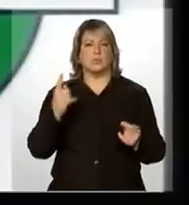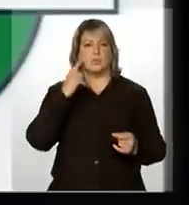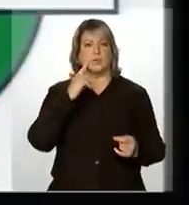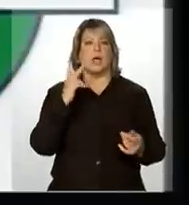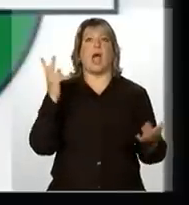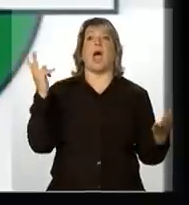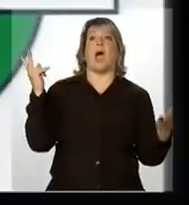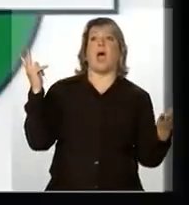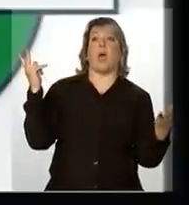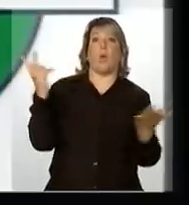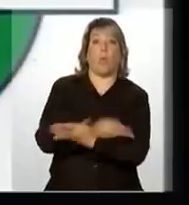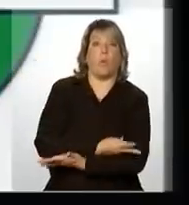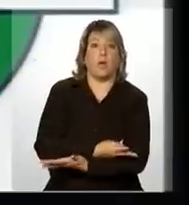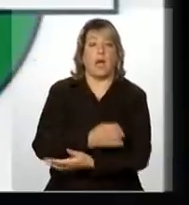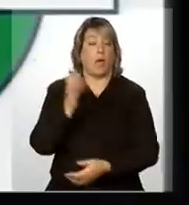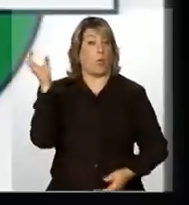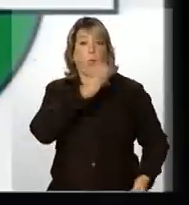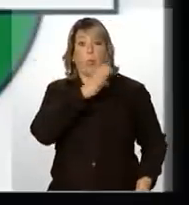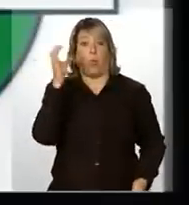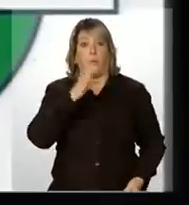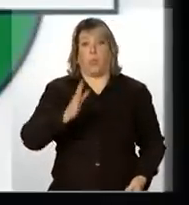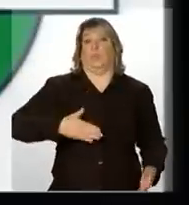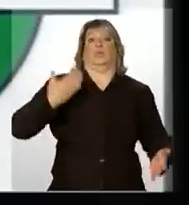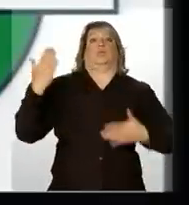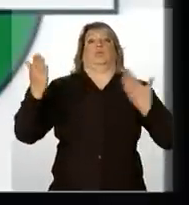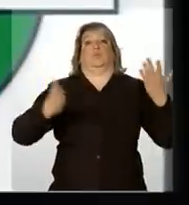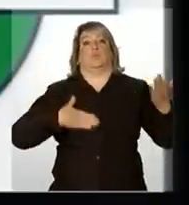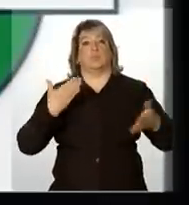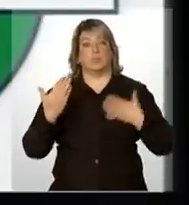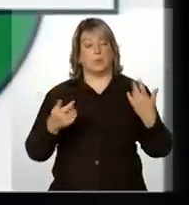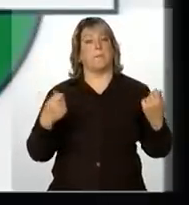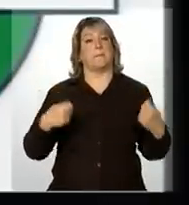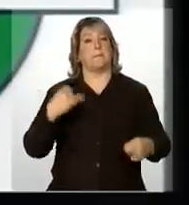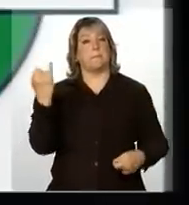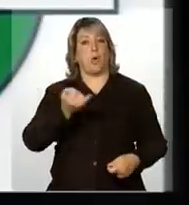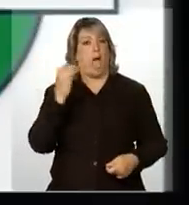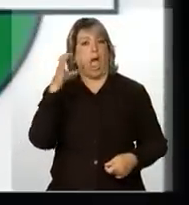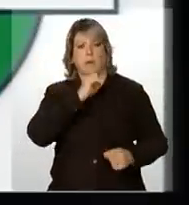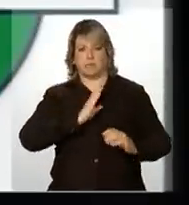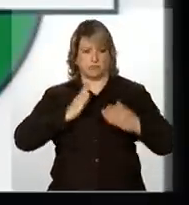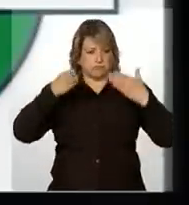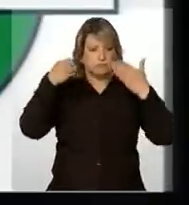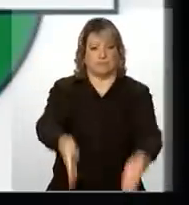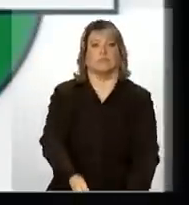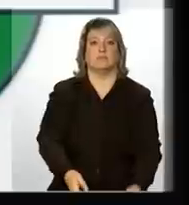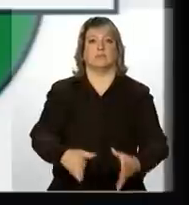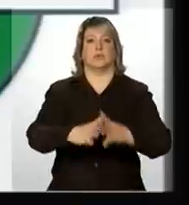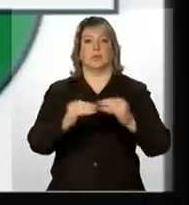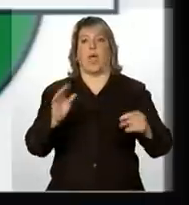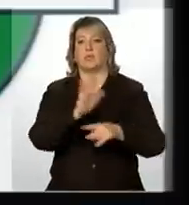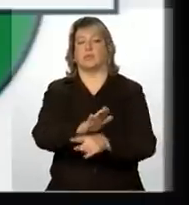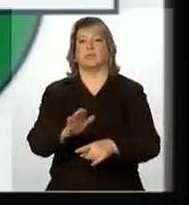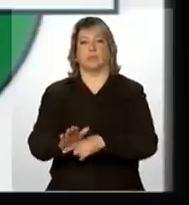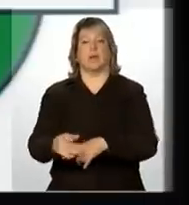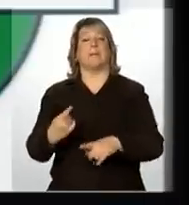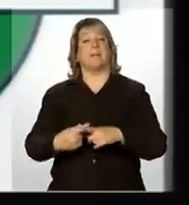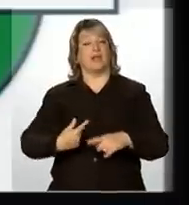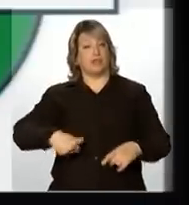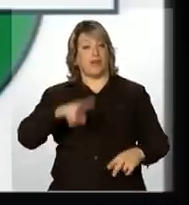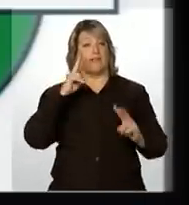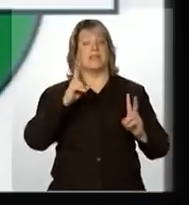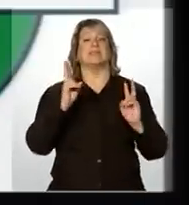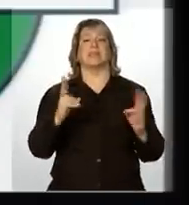caso de acidente, em caso de emergência. Isso é muito importante. Por quê? Porque a gente tem visto isso nos diversos